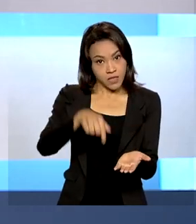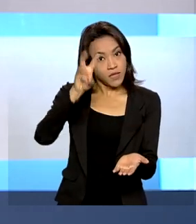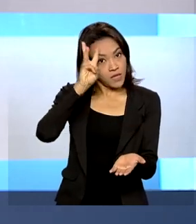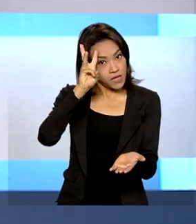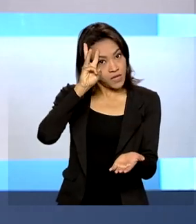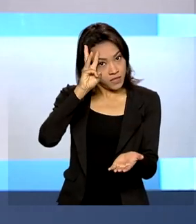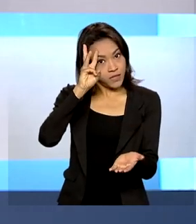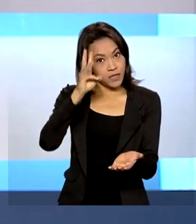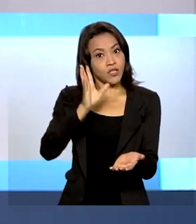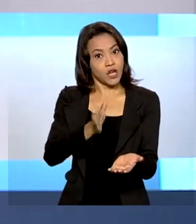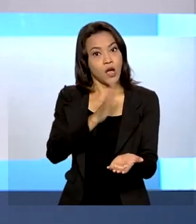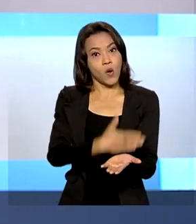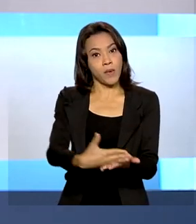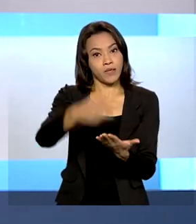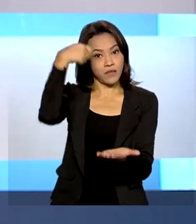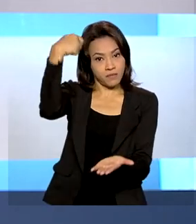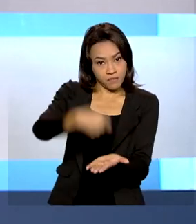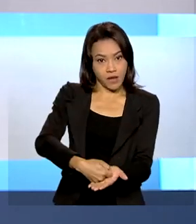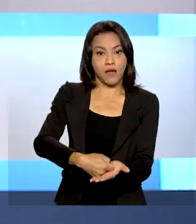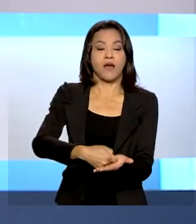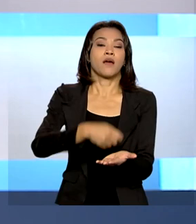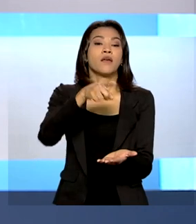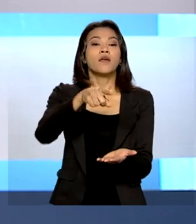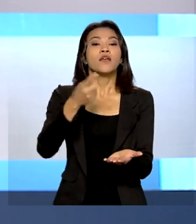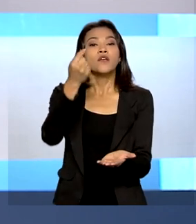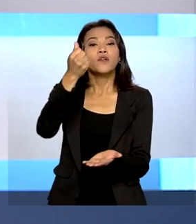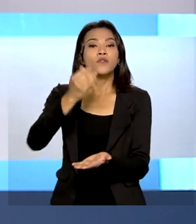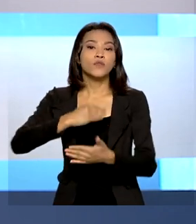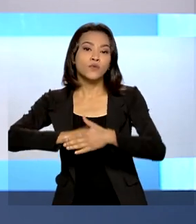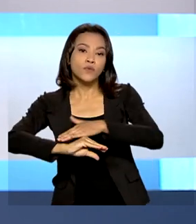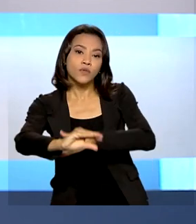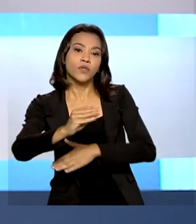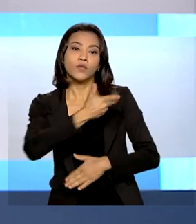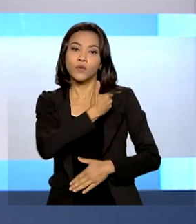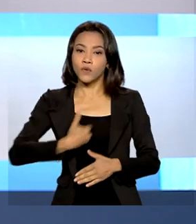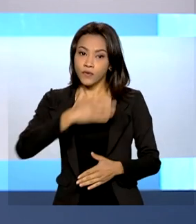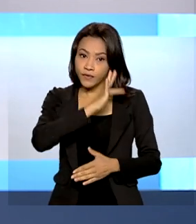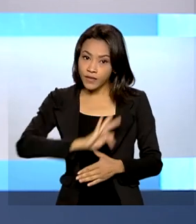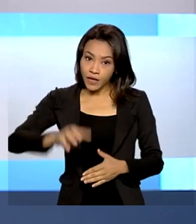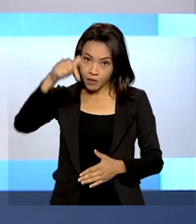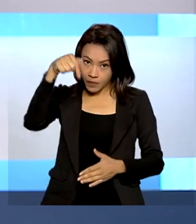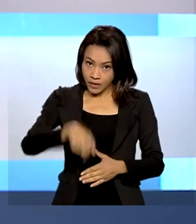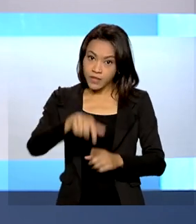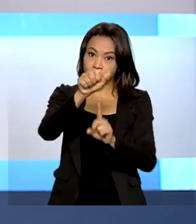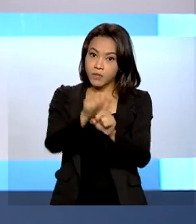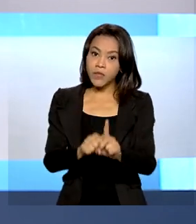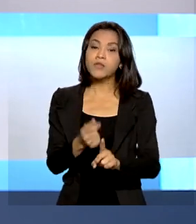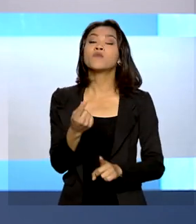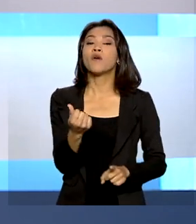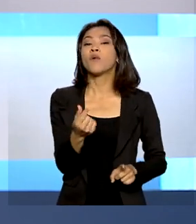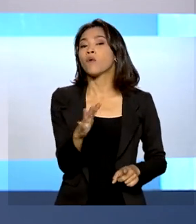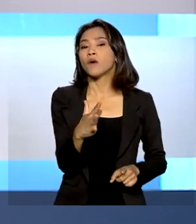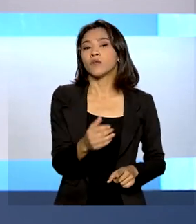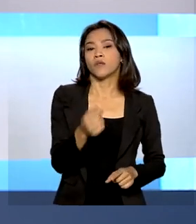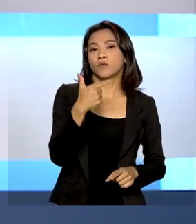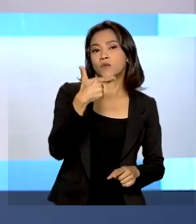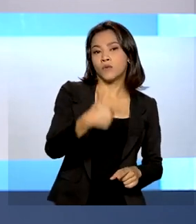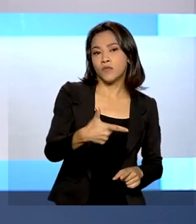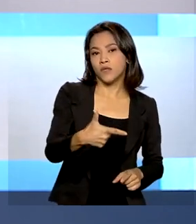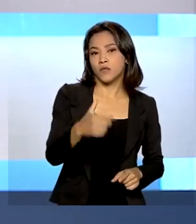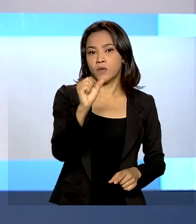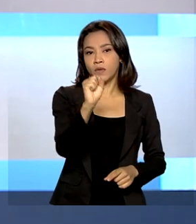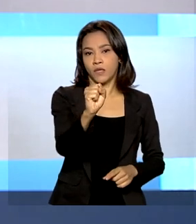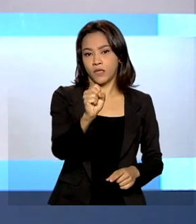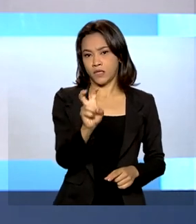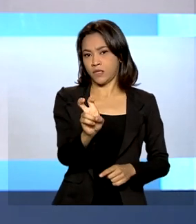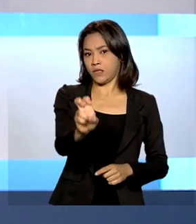de famílias serão contempladas e o investimento do governo federal no Auxílio Gás neste mês será de quase 285